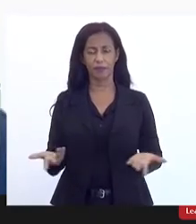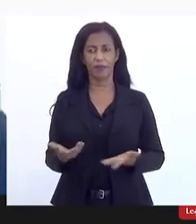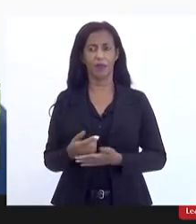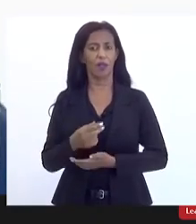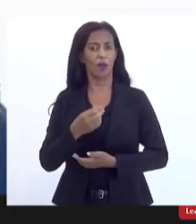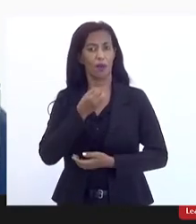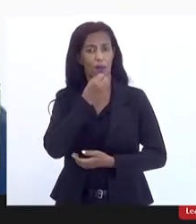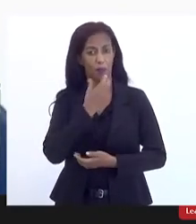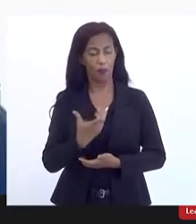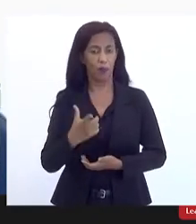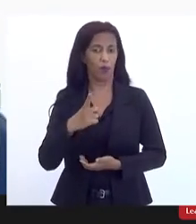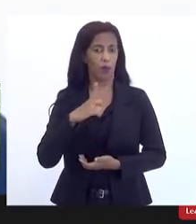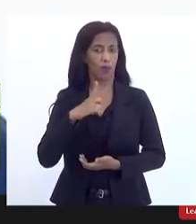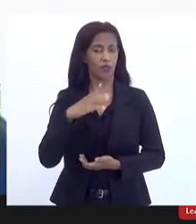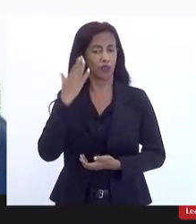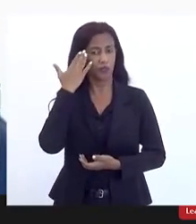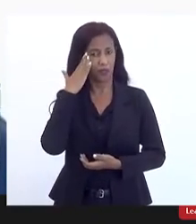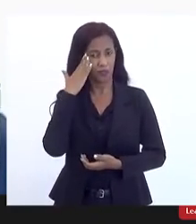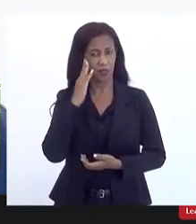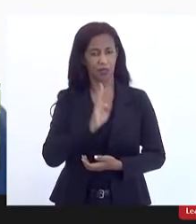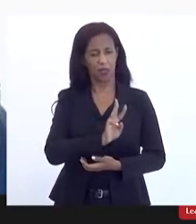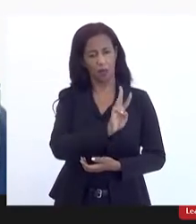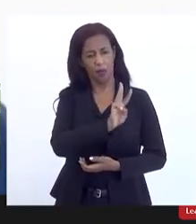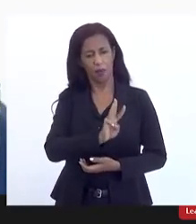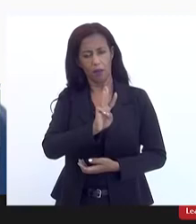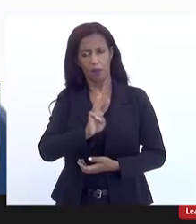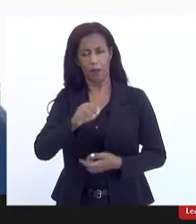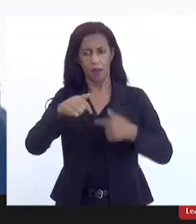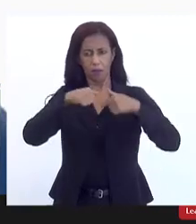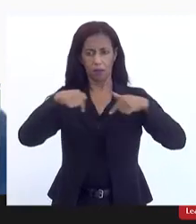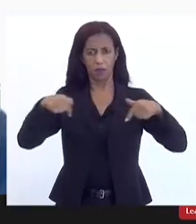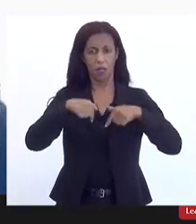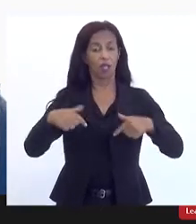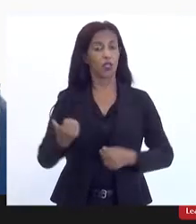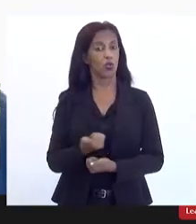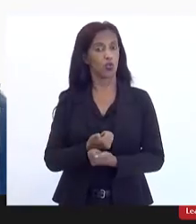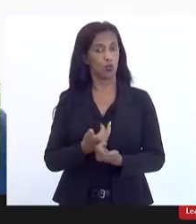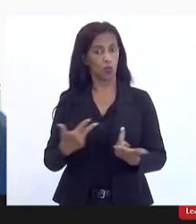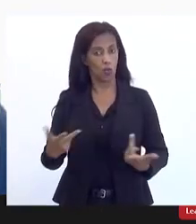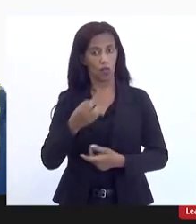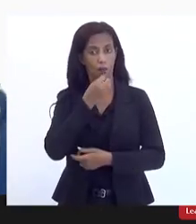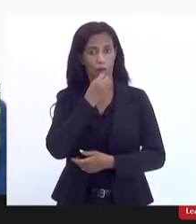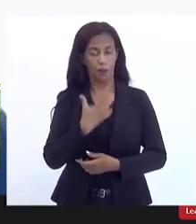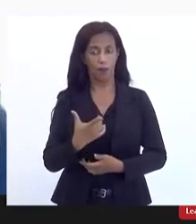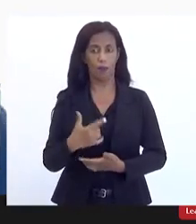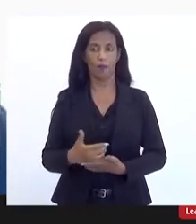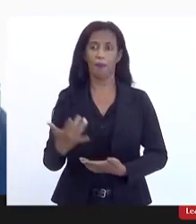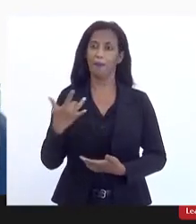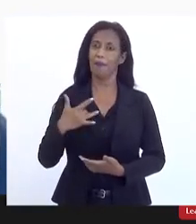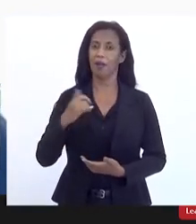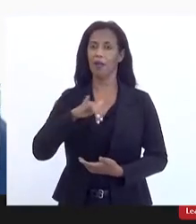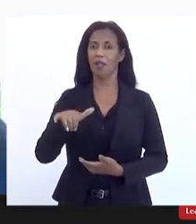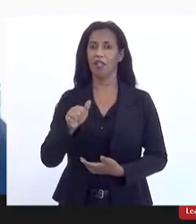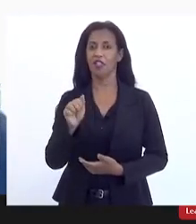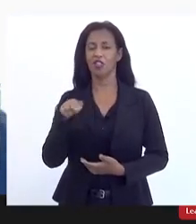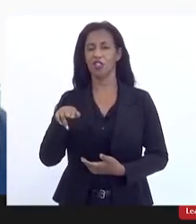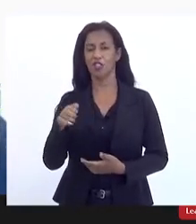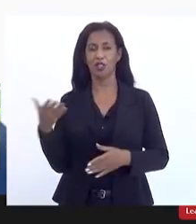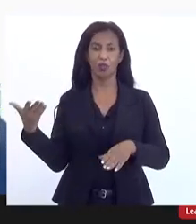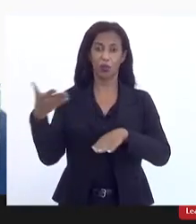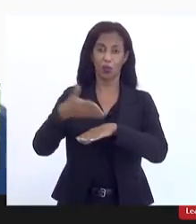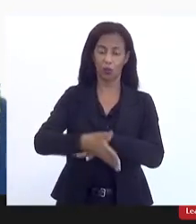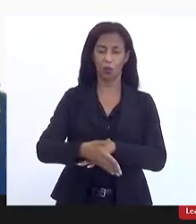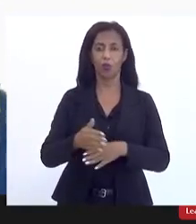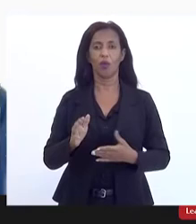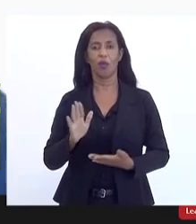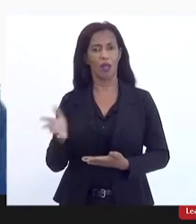vale a pena a gente entender o SAI o SAI tem uma equipe de qualidade excelente pena que a Jane não pôde estar aqui conosco com